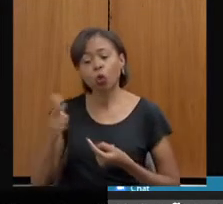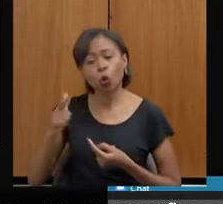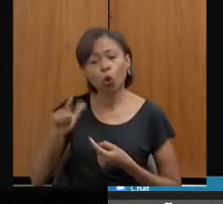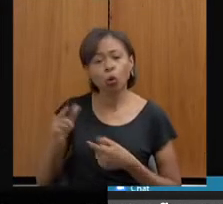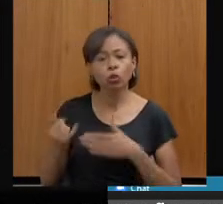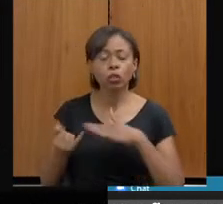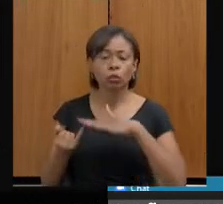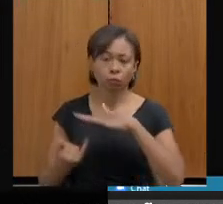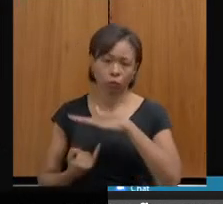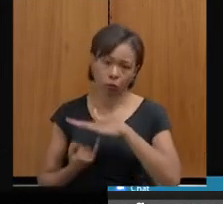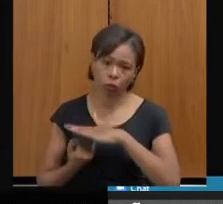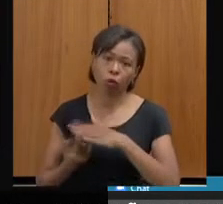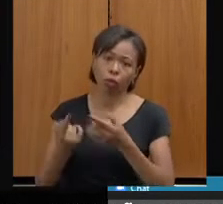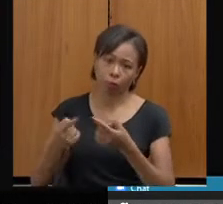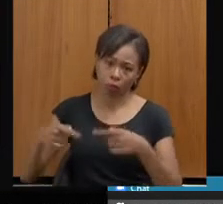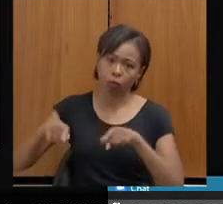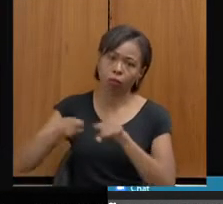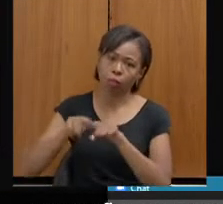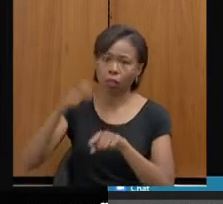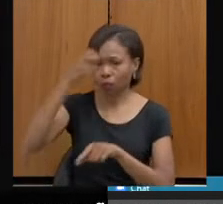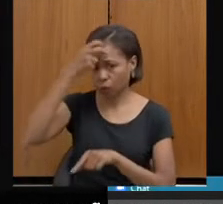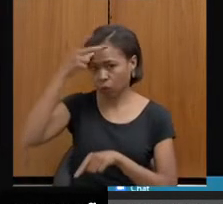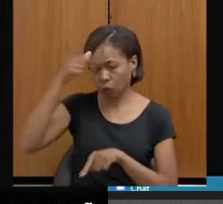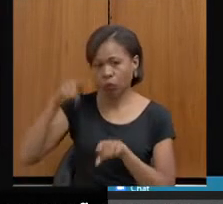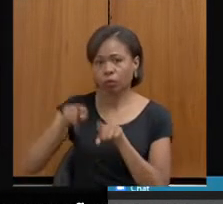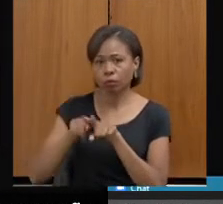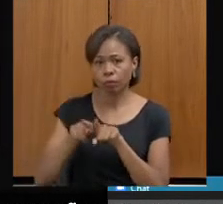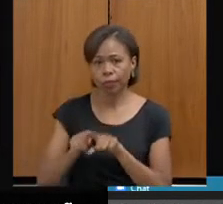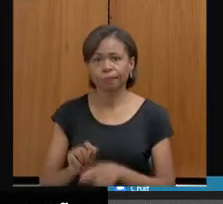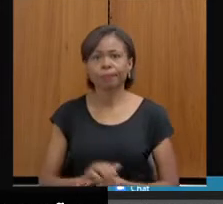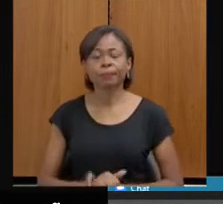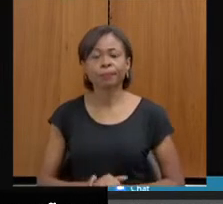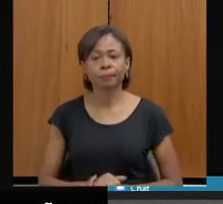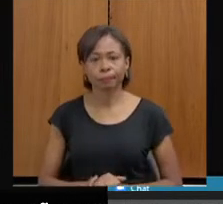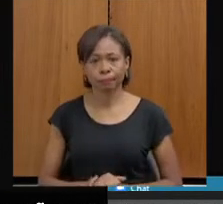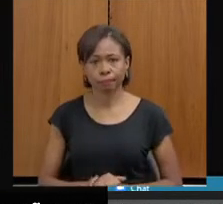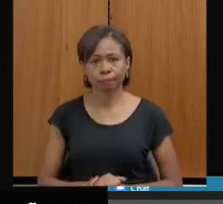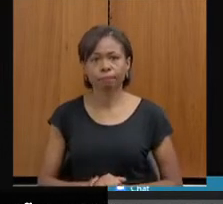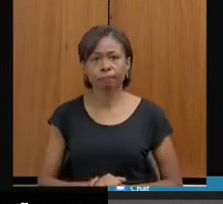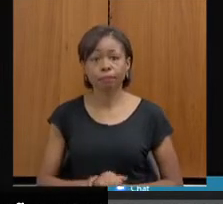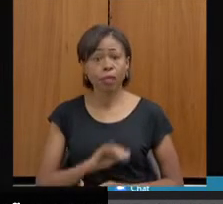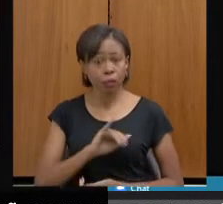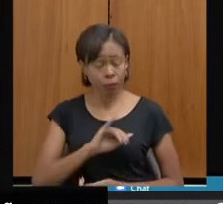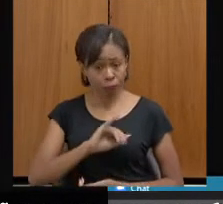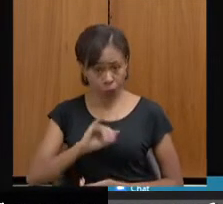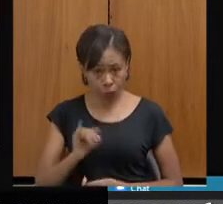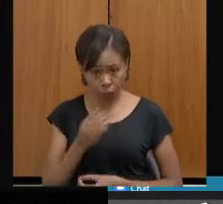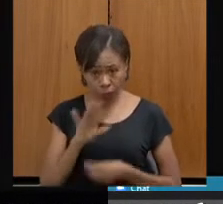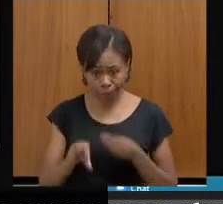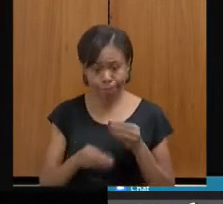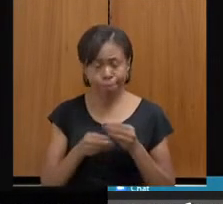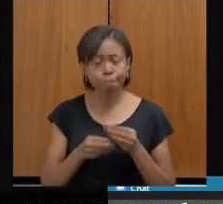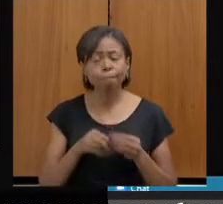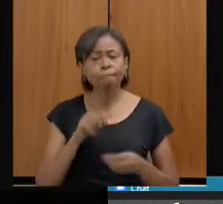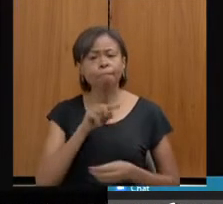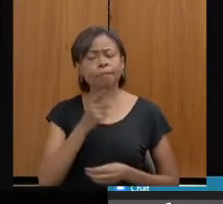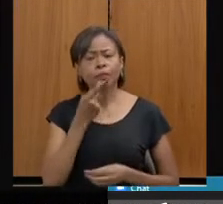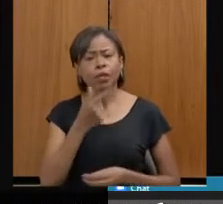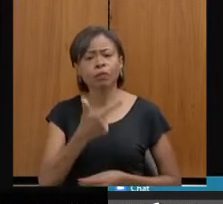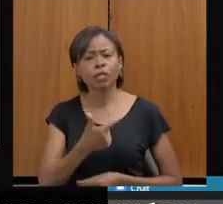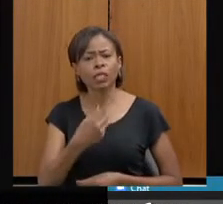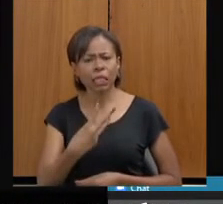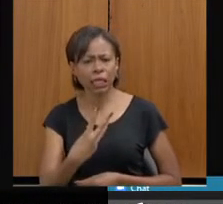meio das parcerias com a municipalidade também. E aí eu vou pegar um gancho aqui, a senhora falou da Lei 23